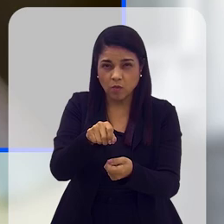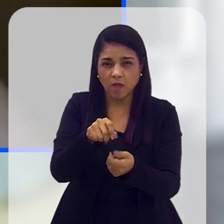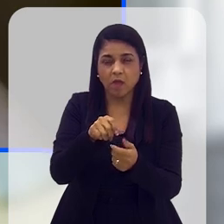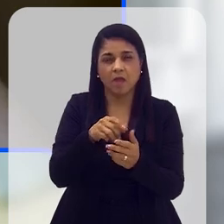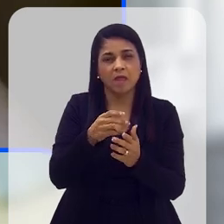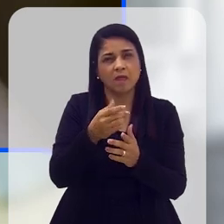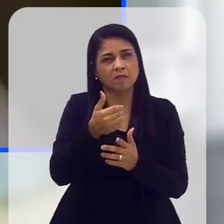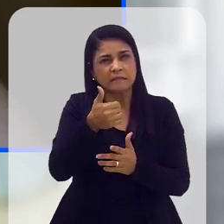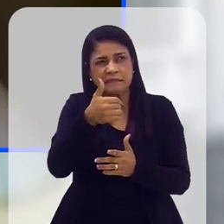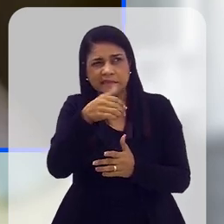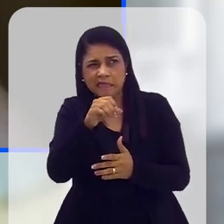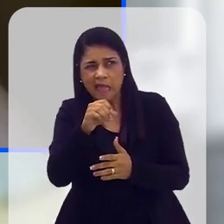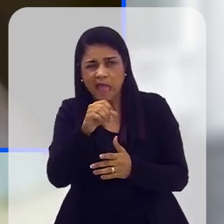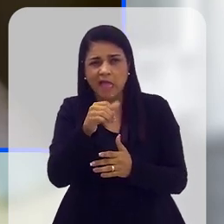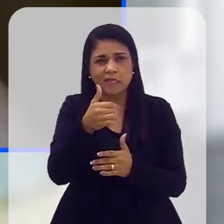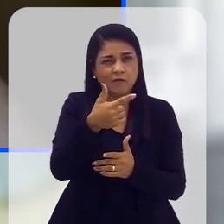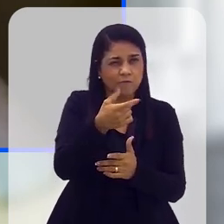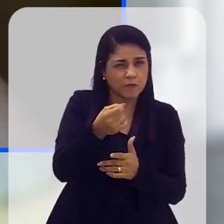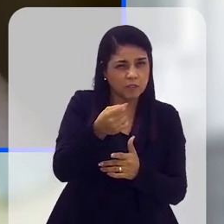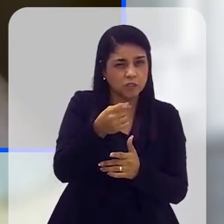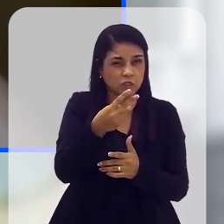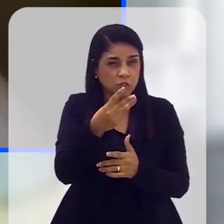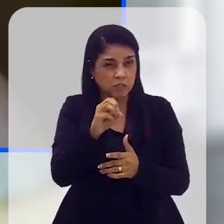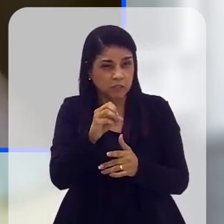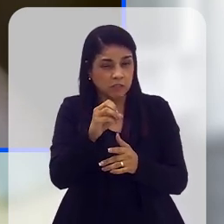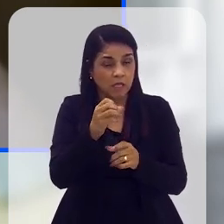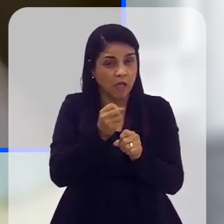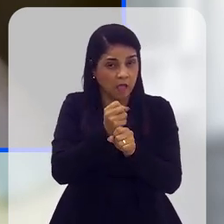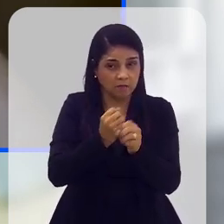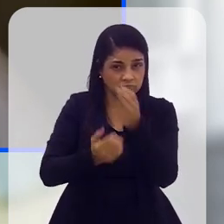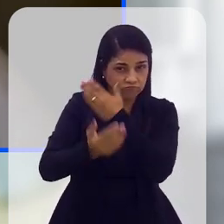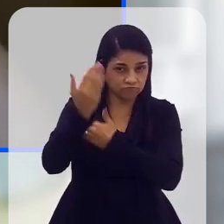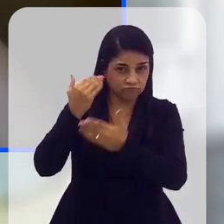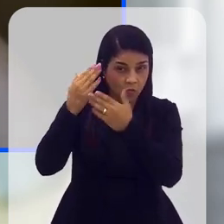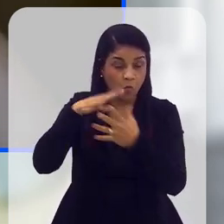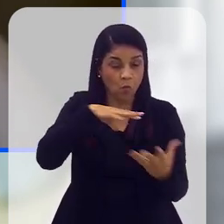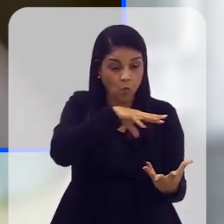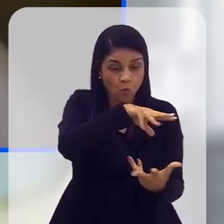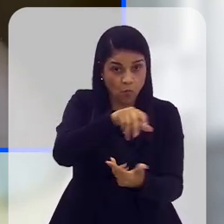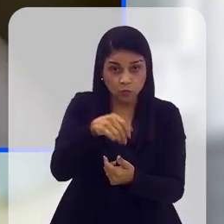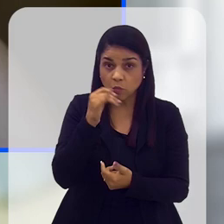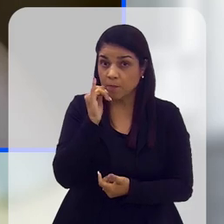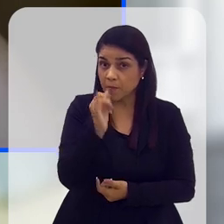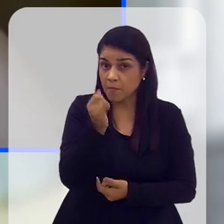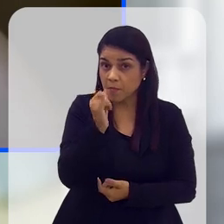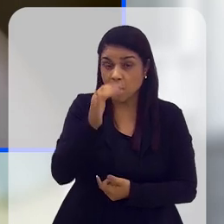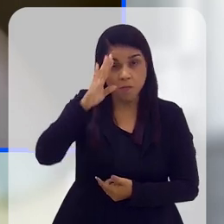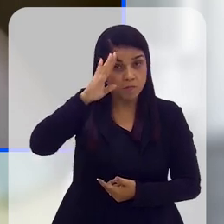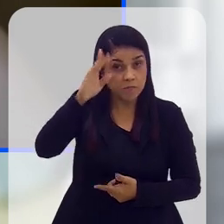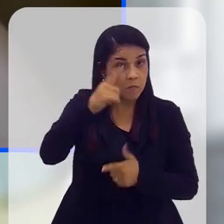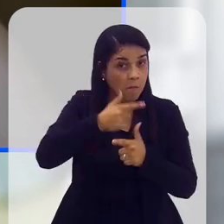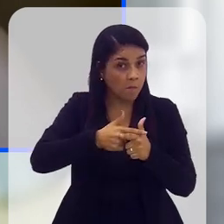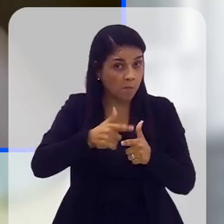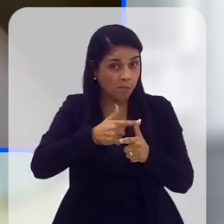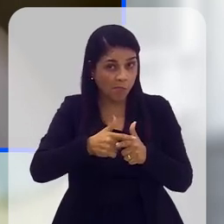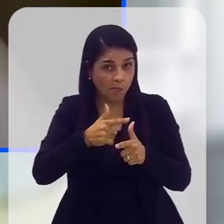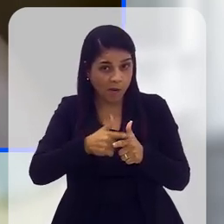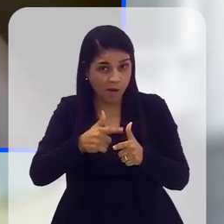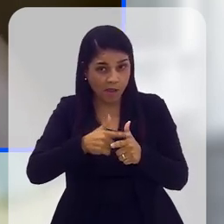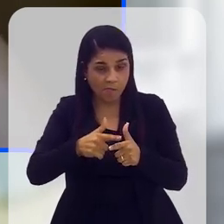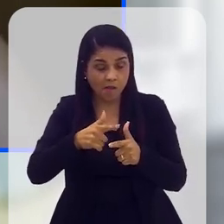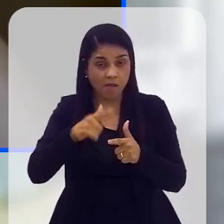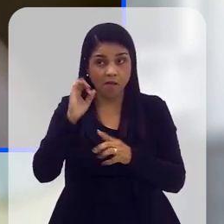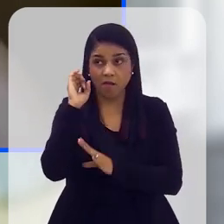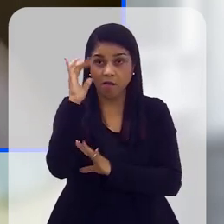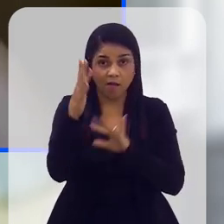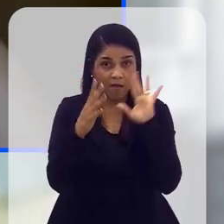que há até algumas décadas atrás, o mundo propagandiava, vamos dizer assim, que talvez um dos principais problemas